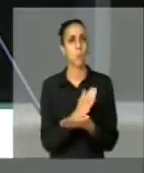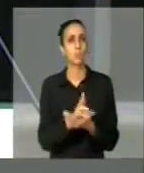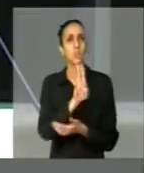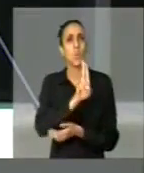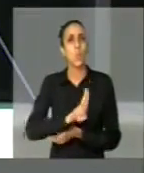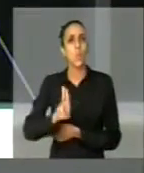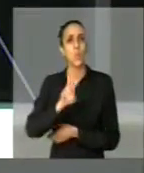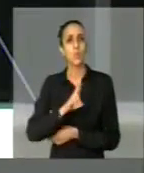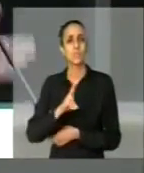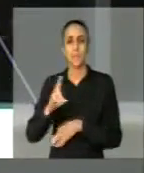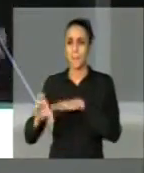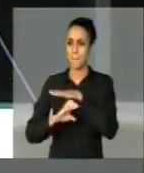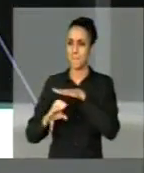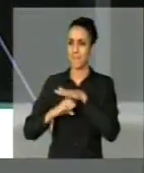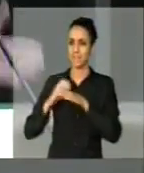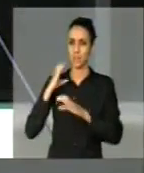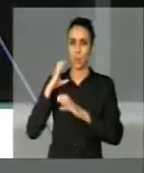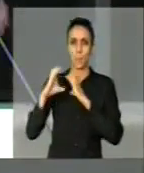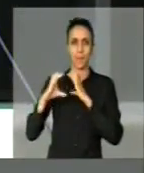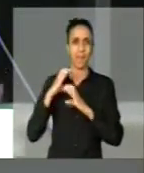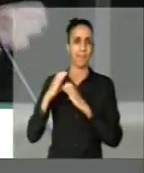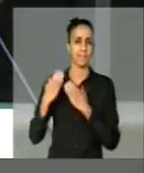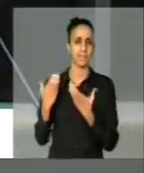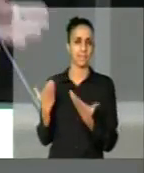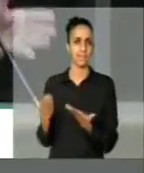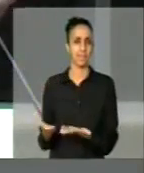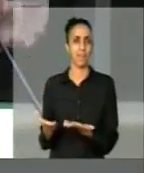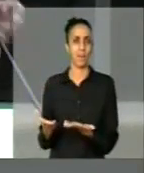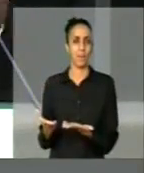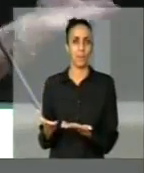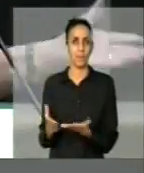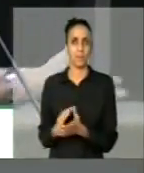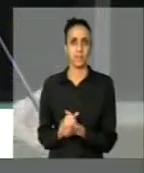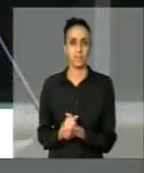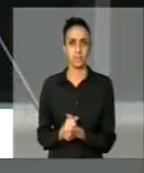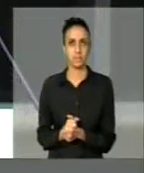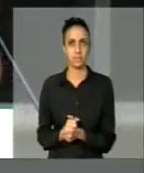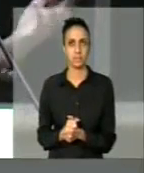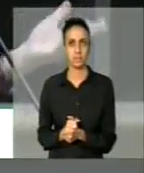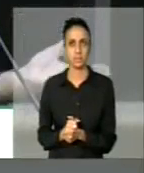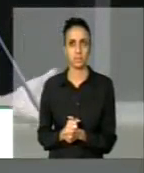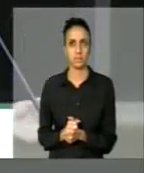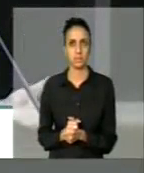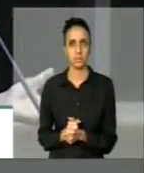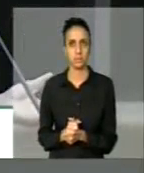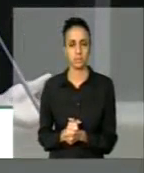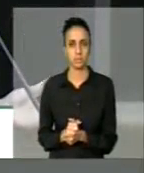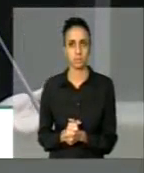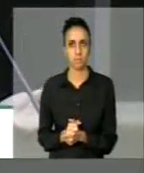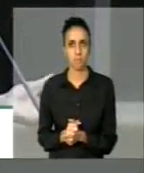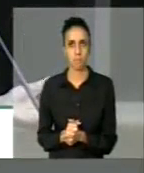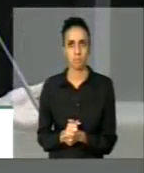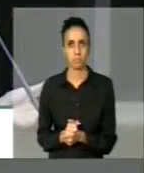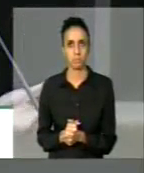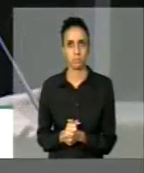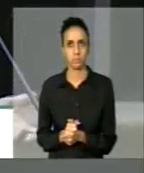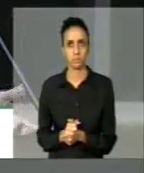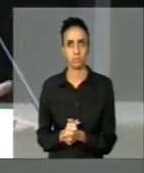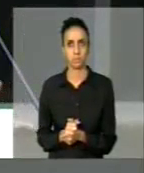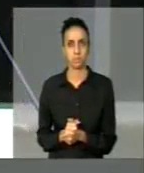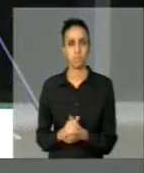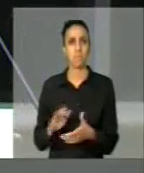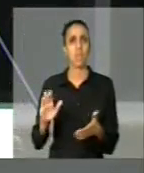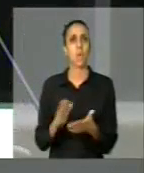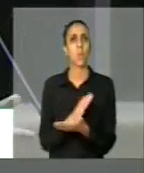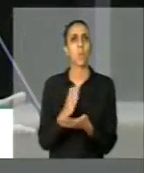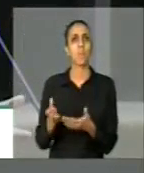país, figuras que integram um das instituições constituídas neste país, do